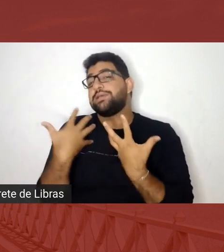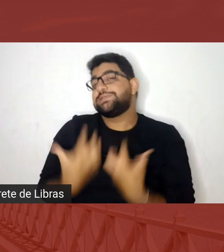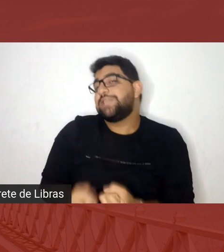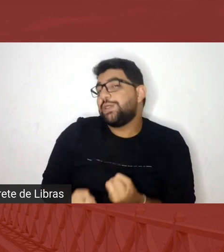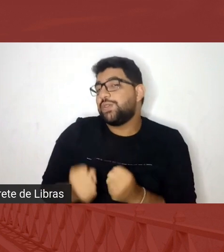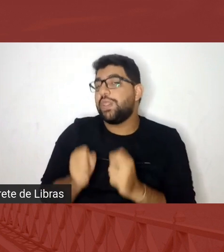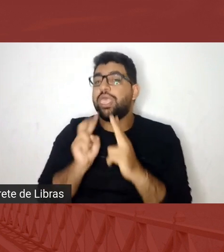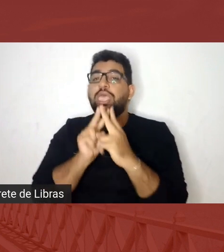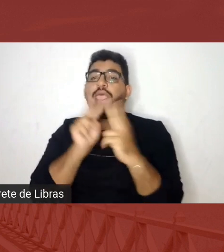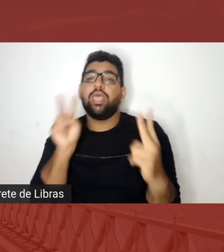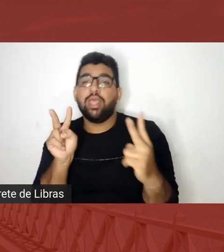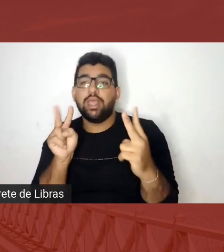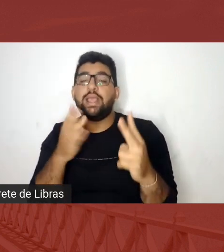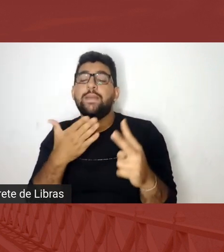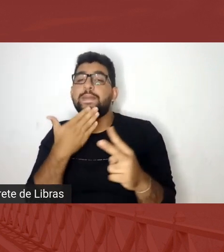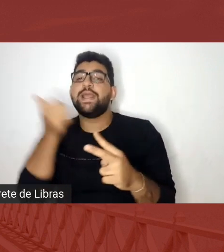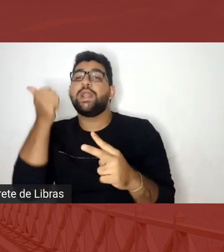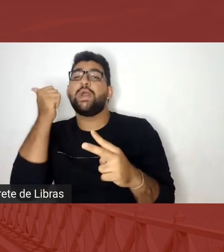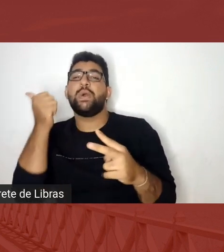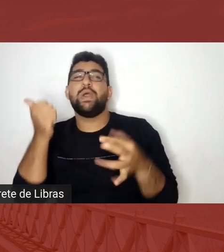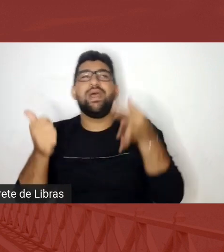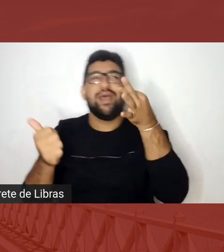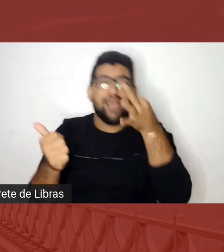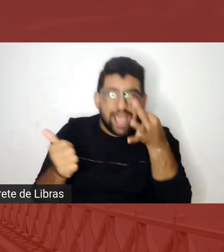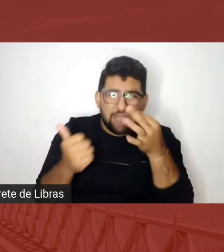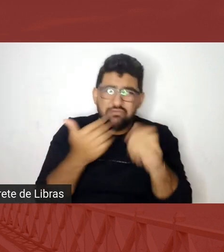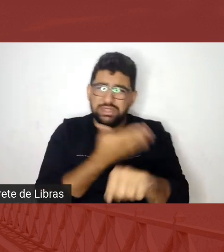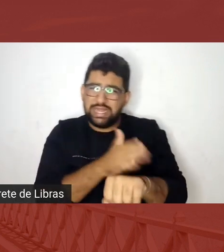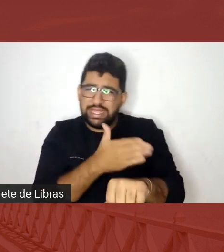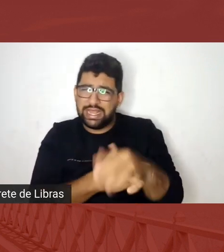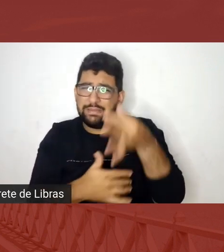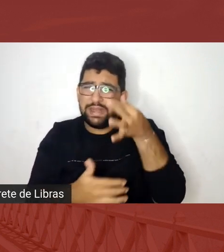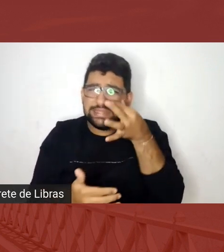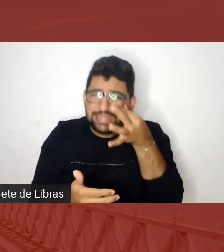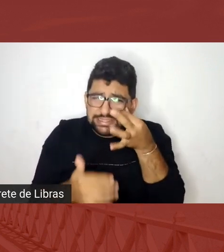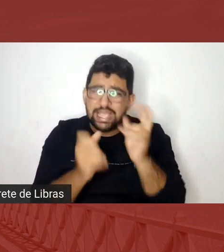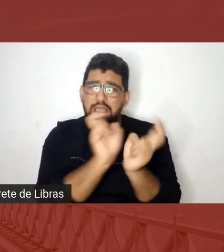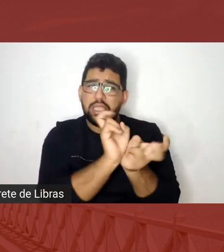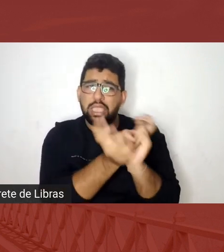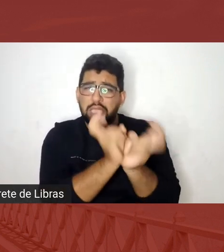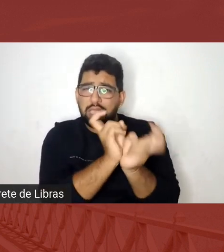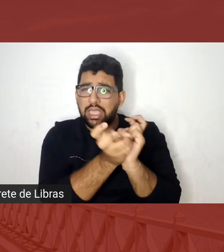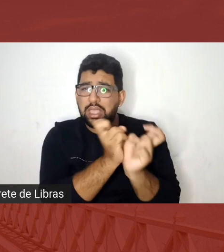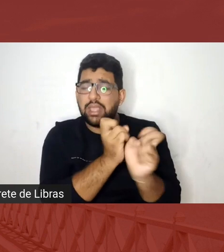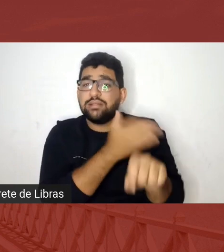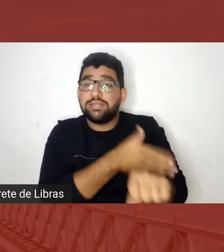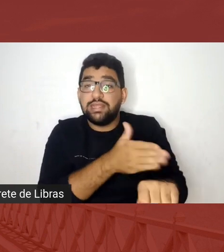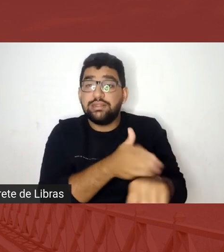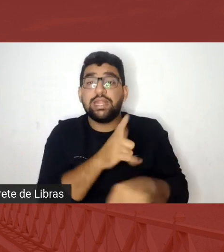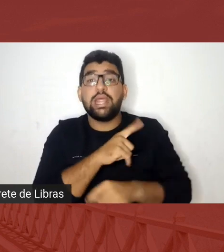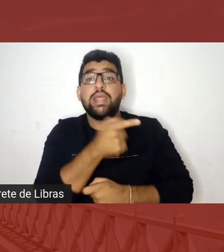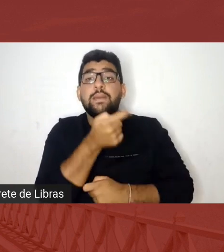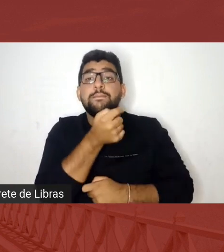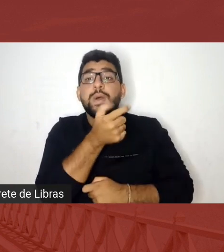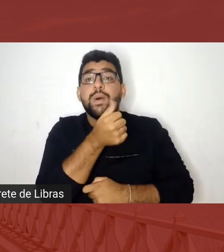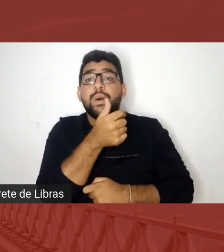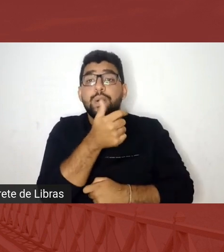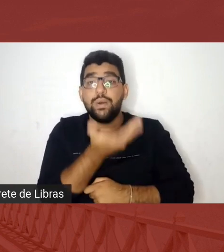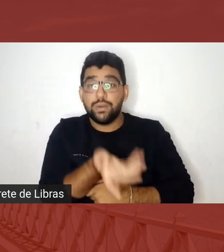porque a o presencial, ah, vamos treinar capoeira presencial, no meu caso, lá da pouca gente, tá entendendo? Porque as pessoas, elas,